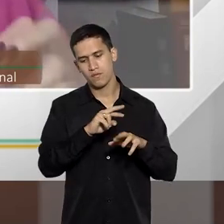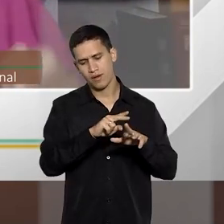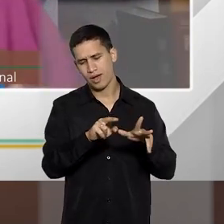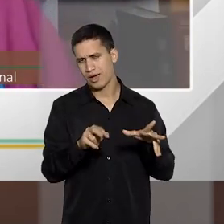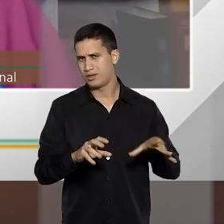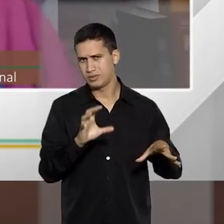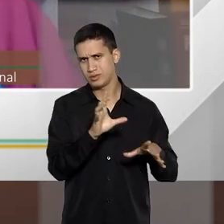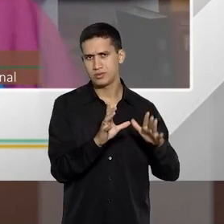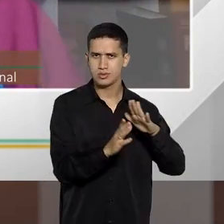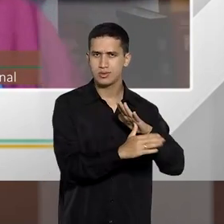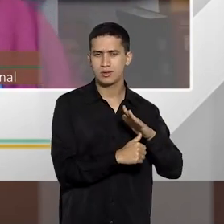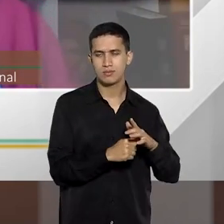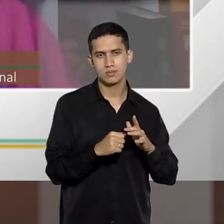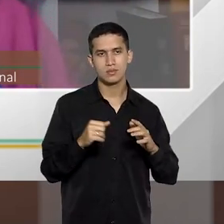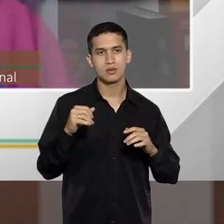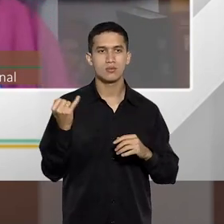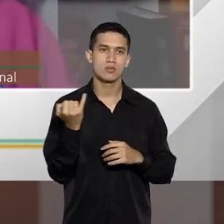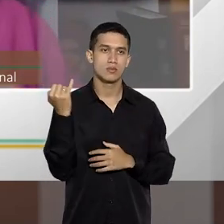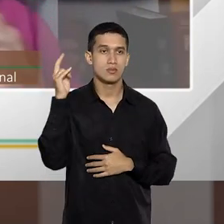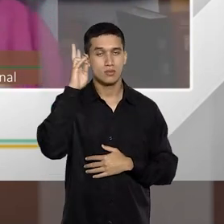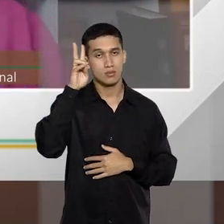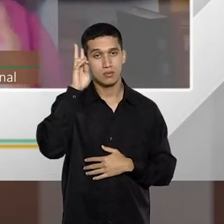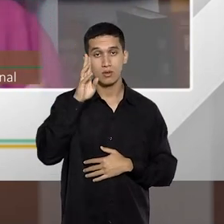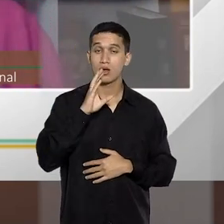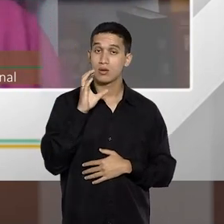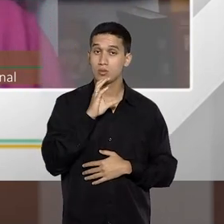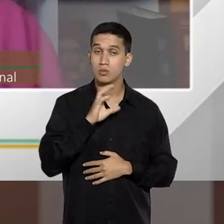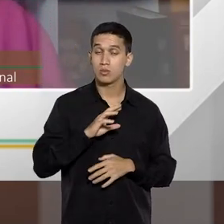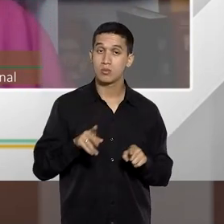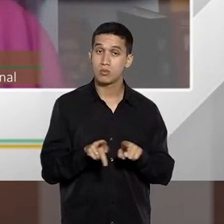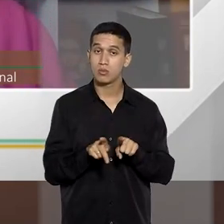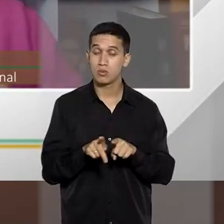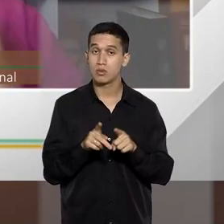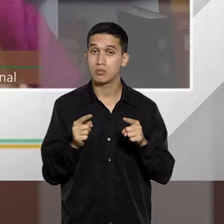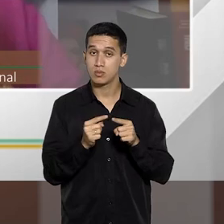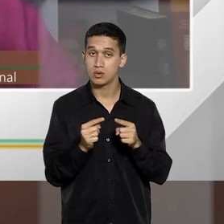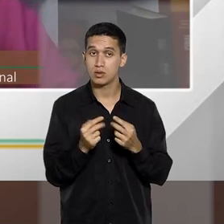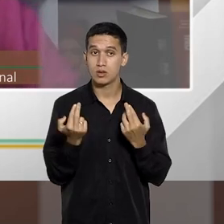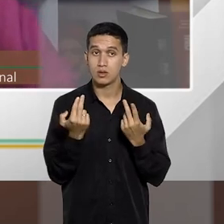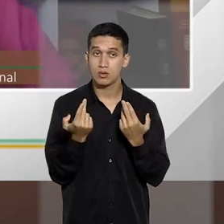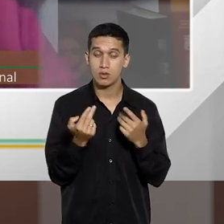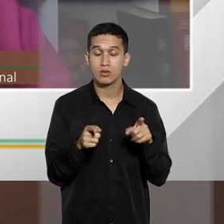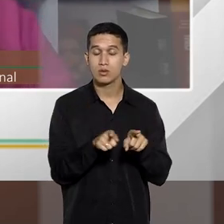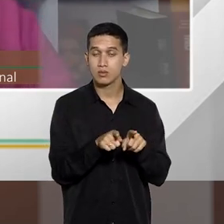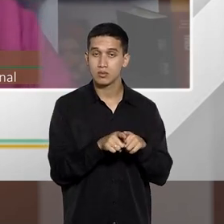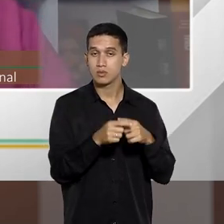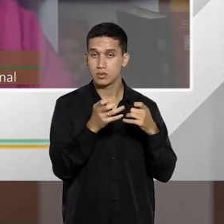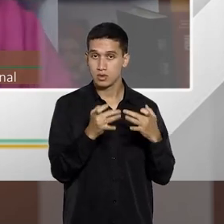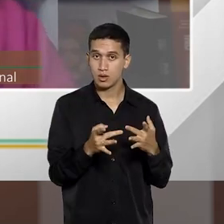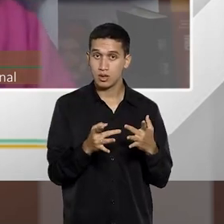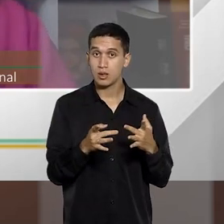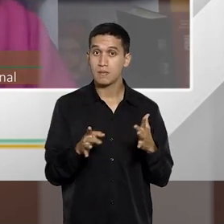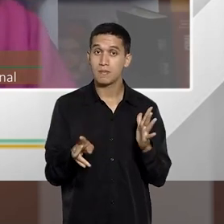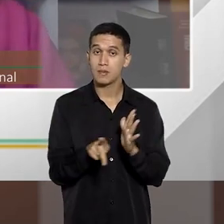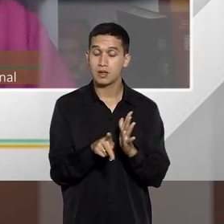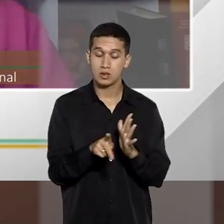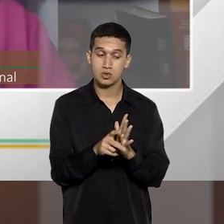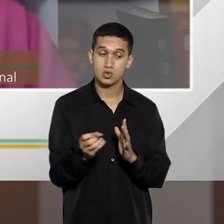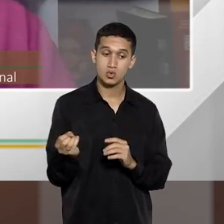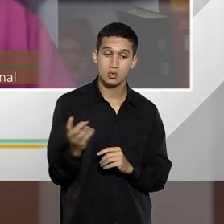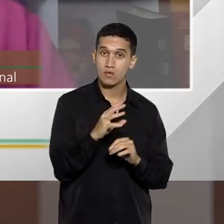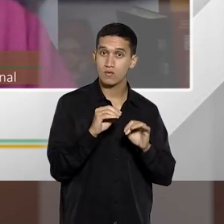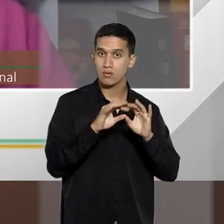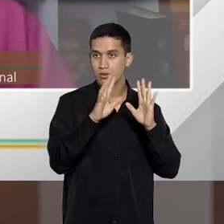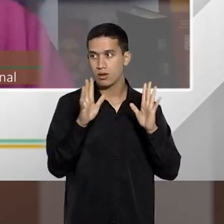vale pontuar rapidamente para voltar e considerando essa questão da mesma espécie, mas novamente para deixar muito claro para o nosso